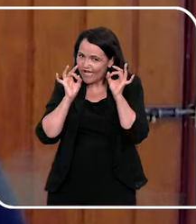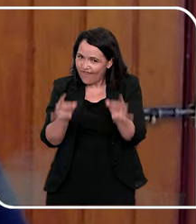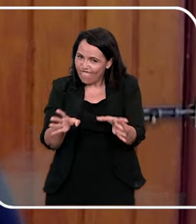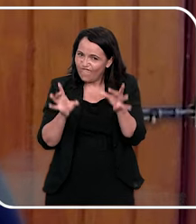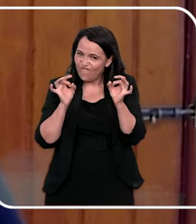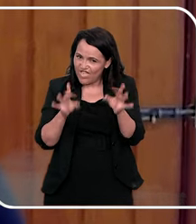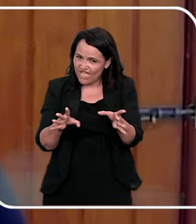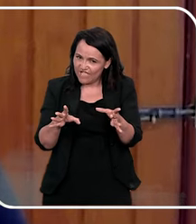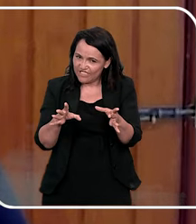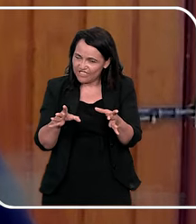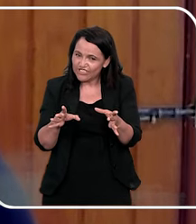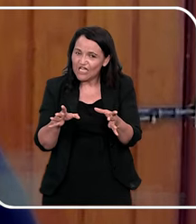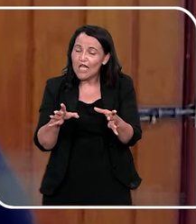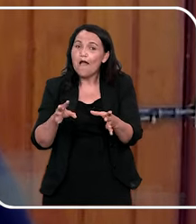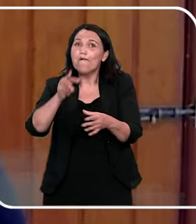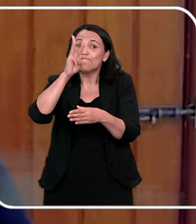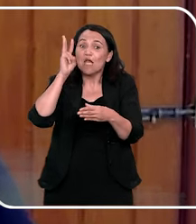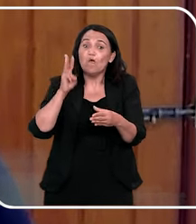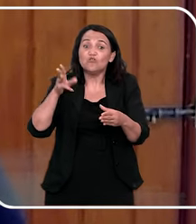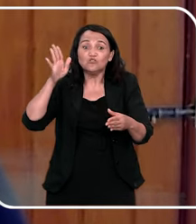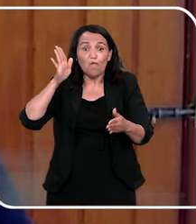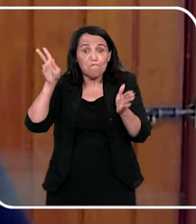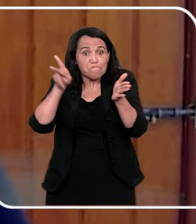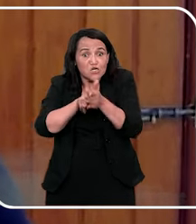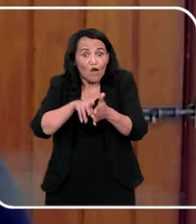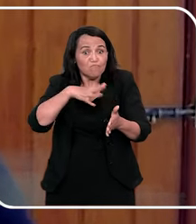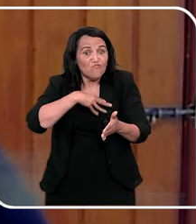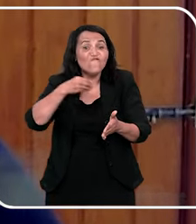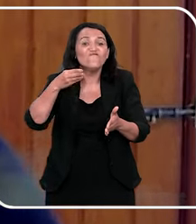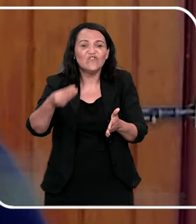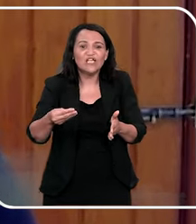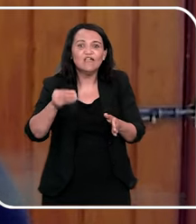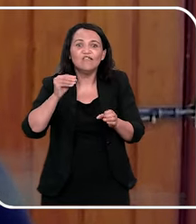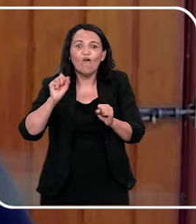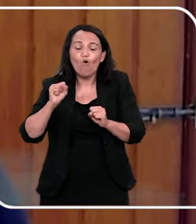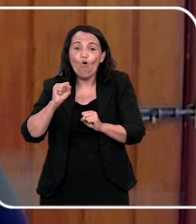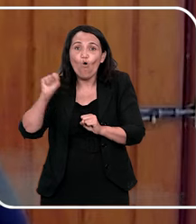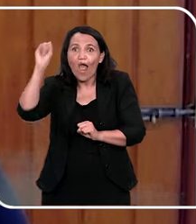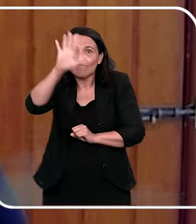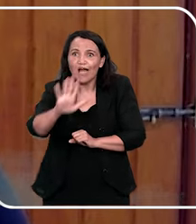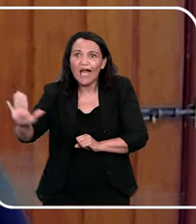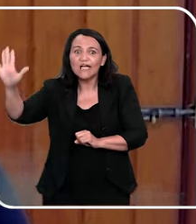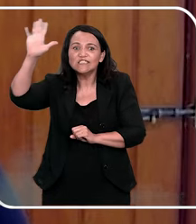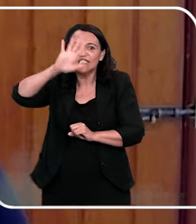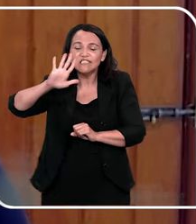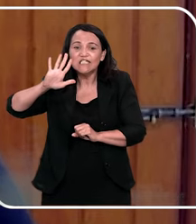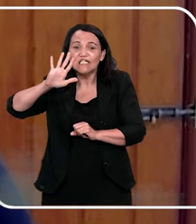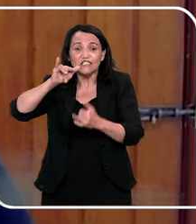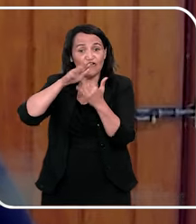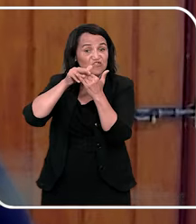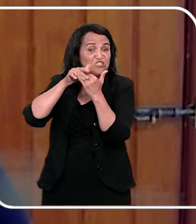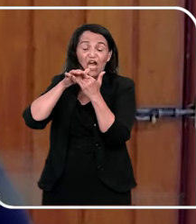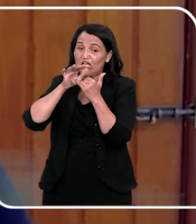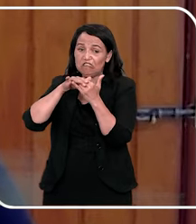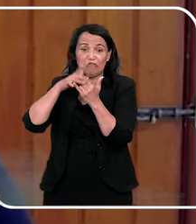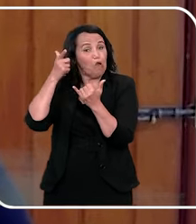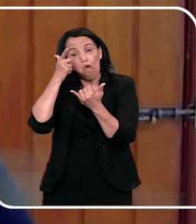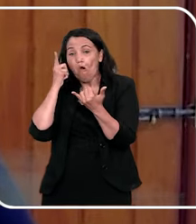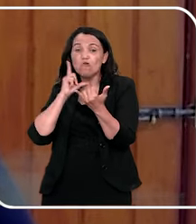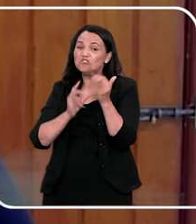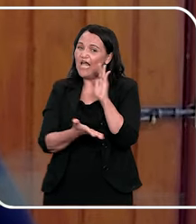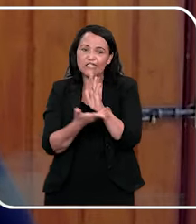faz um comércio, faz uma vitrine com seu próprio filho, com a imagem que o Instagram nunca vai derrubar, aquela dancinha, aquela